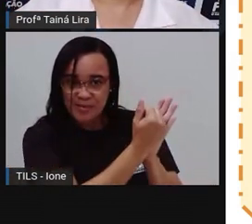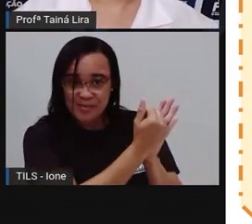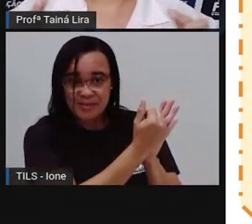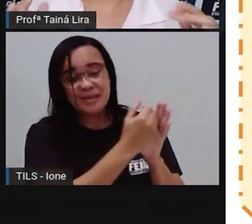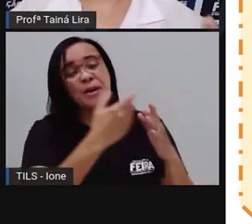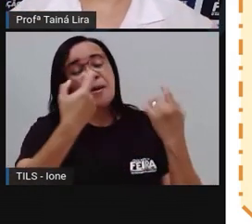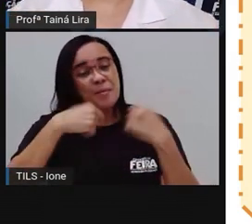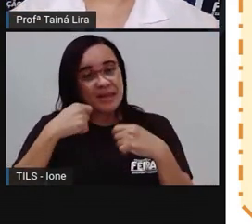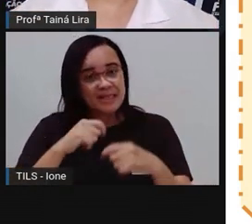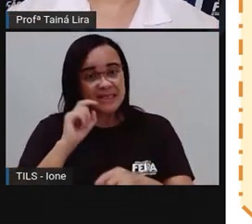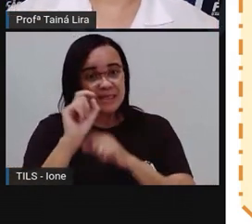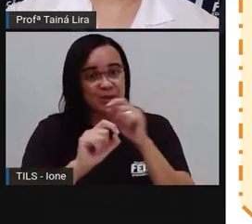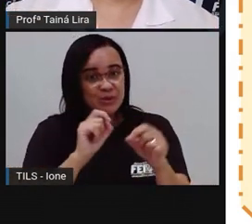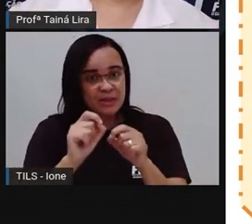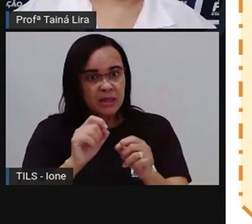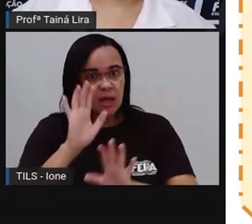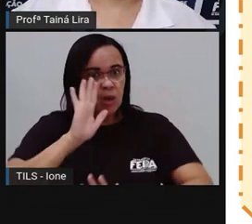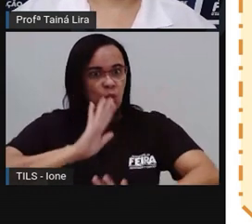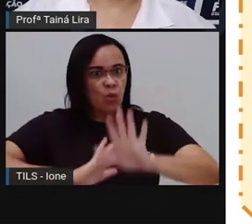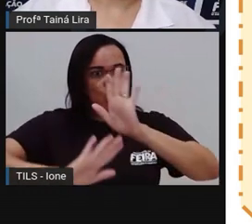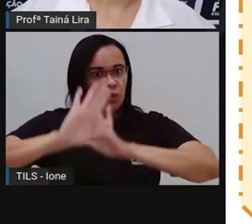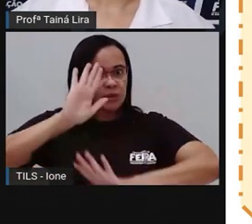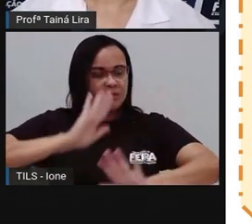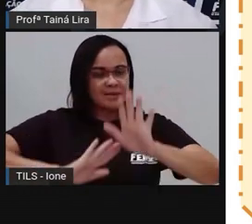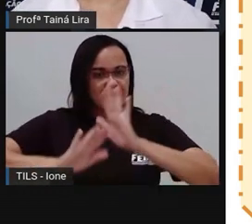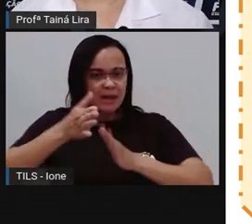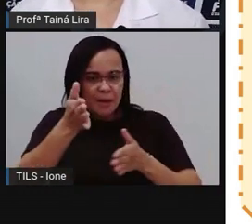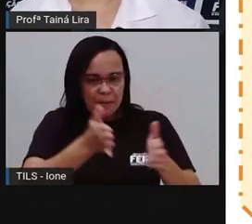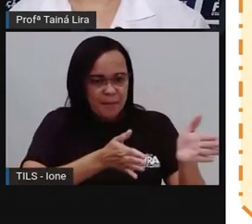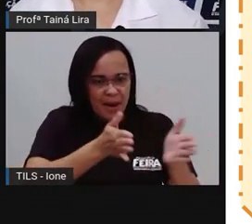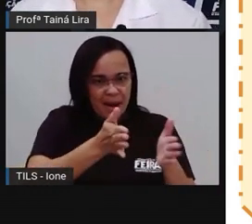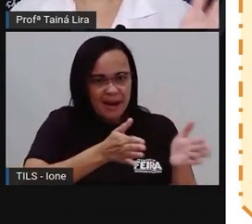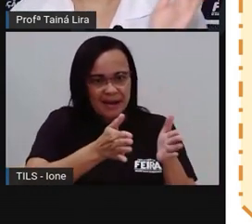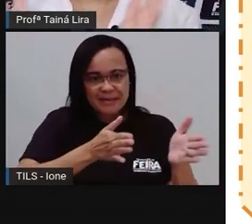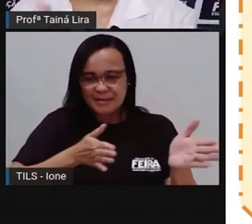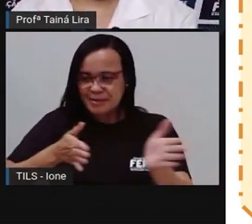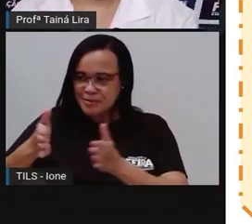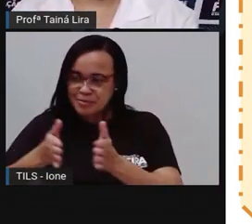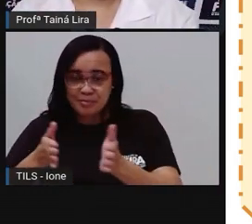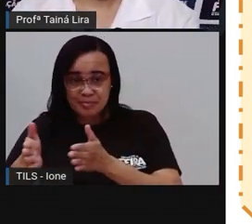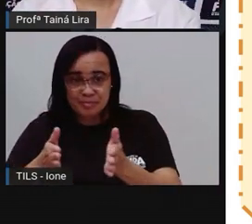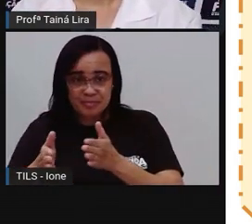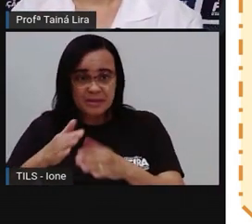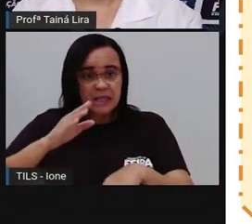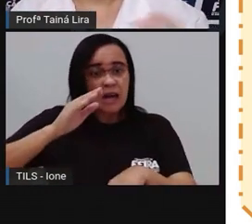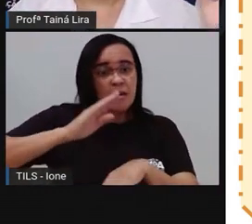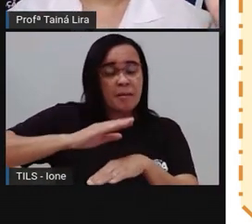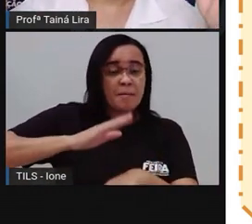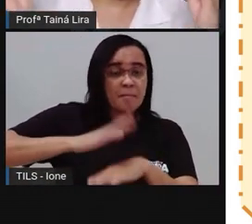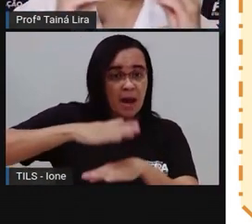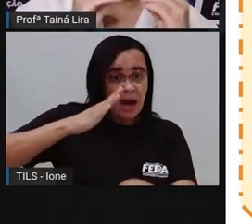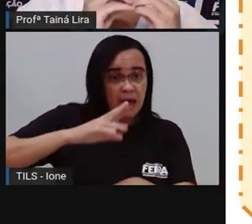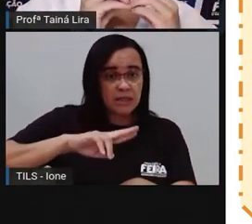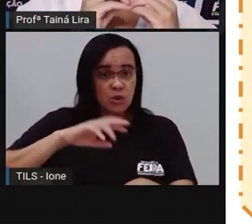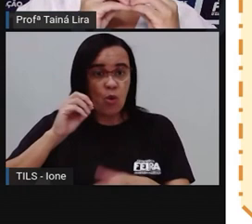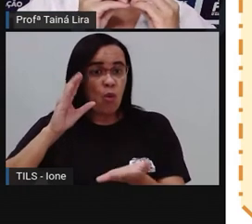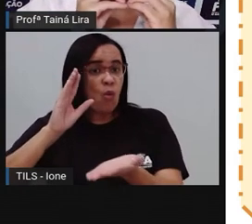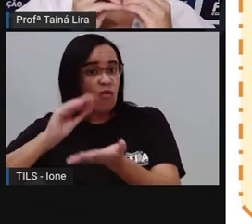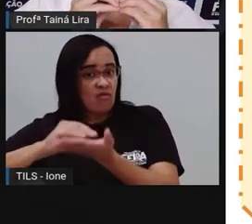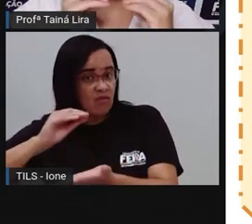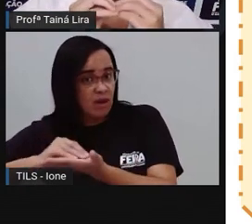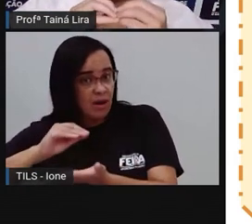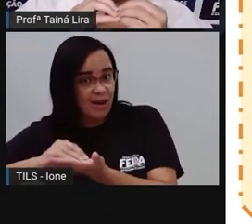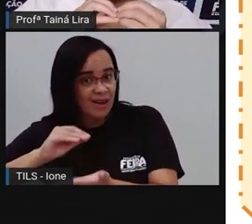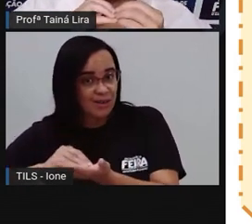cuidado para não dar espaço demais, não é? Ou até dar espaço de menos, certo? Escrever as palavras ali